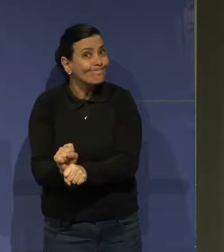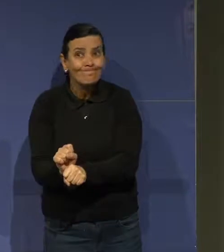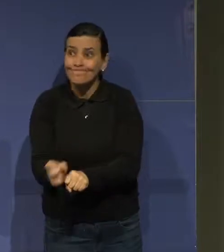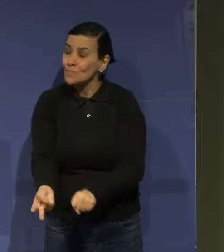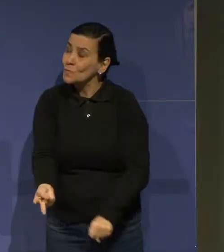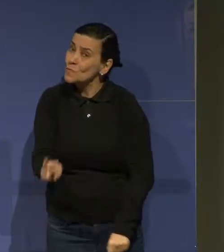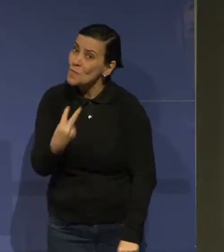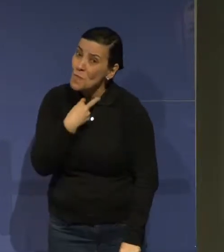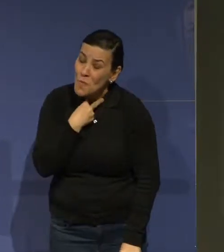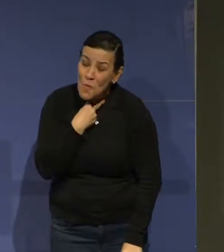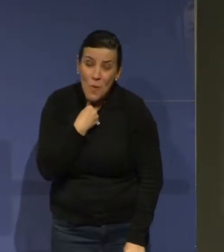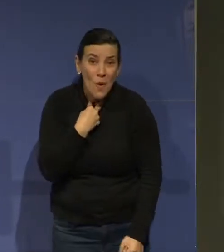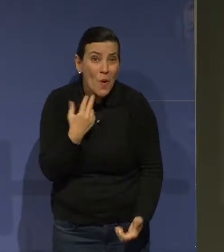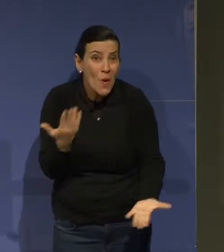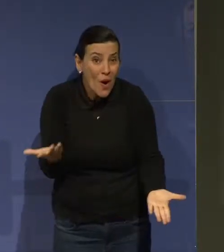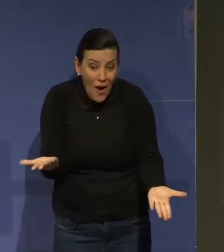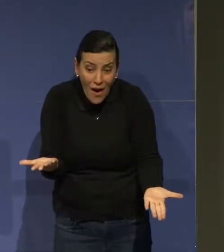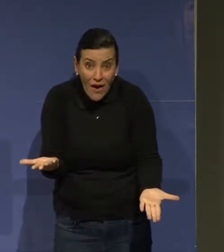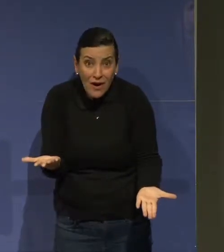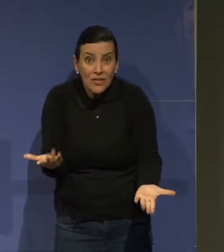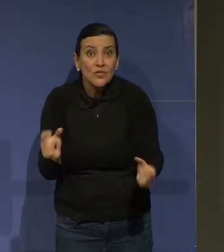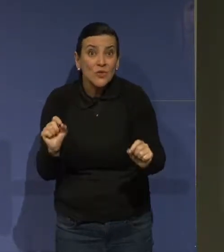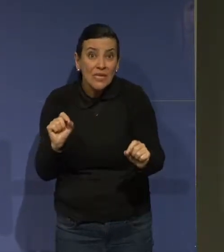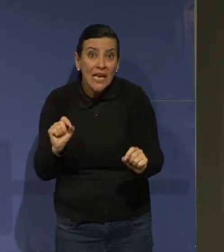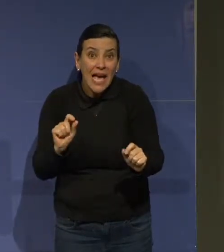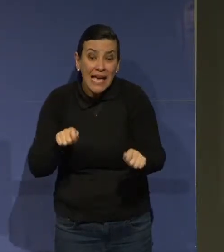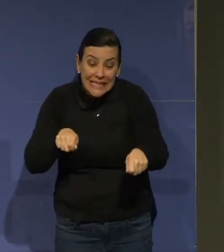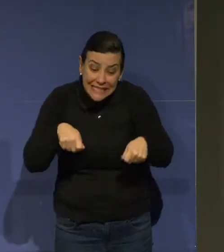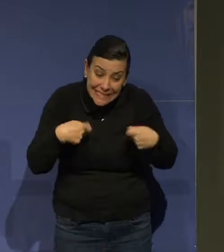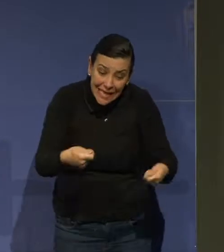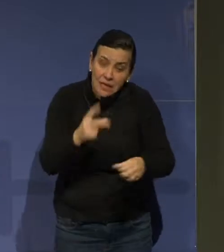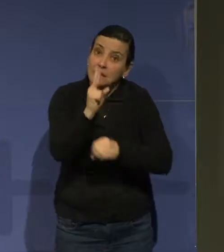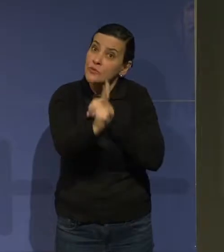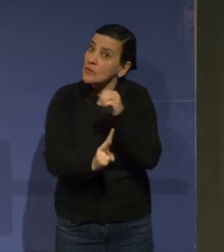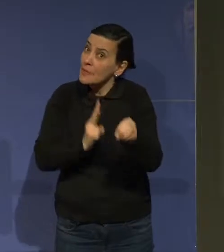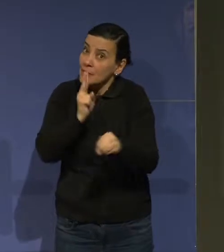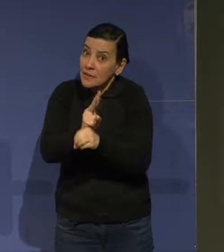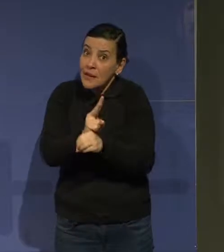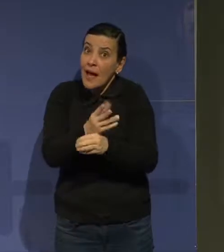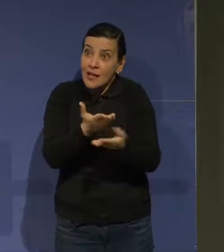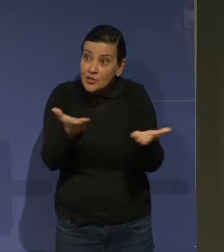é uma questão de sustentabilidade do nosso sistema. Vamos lá.